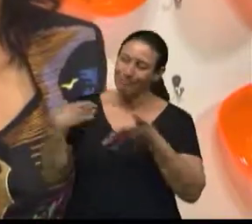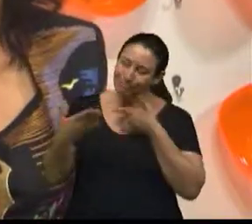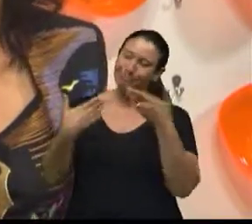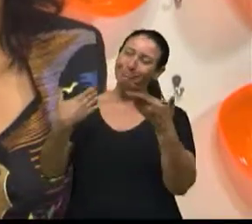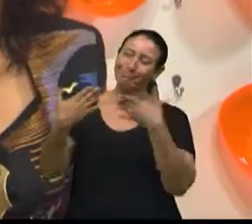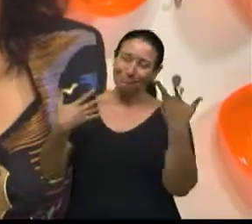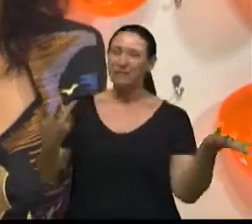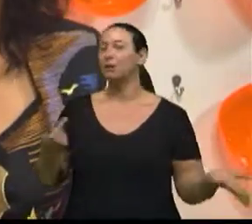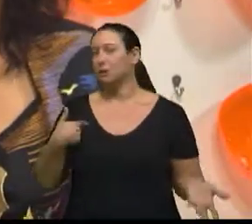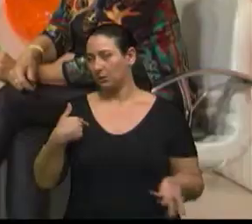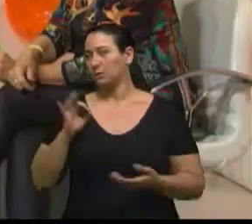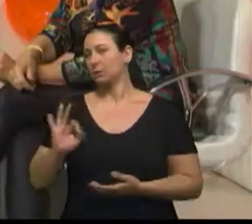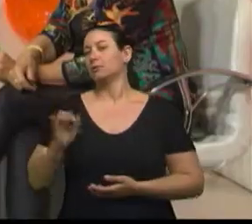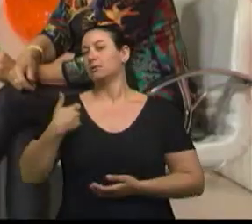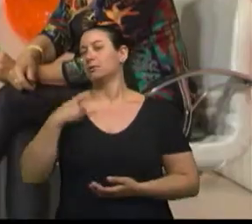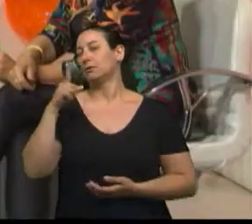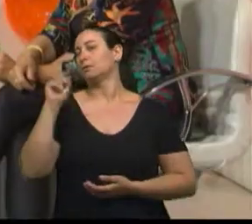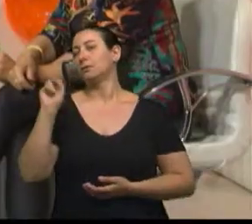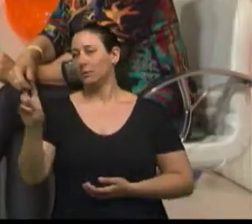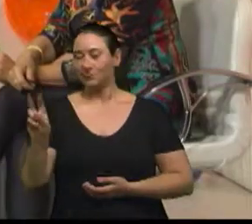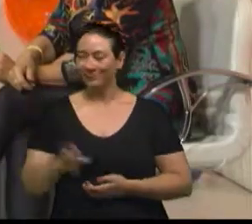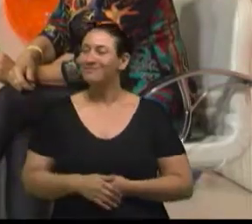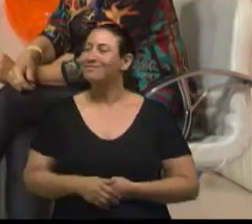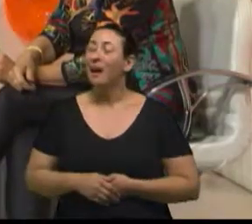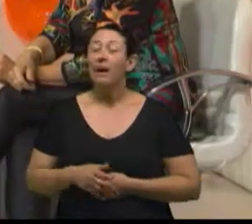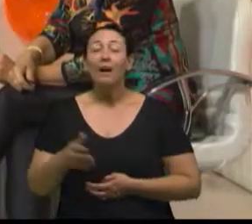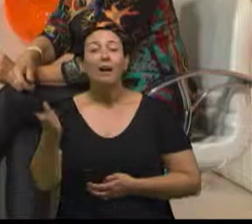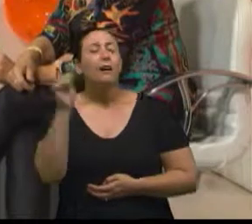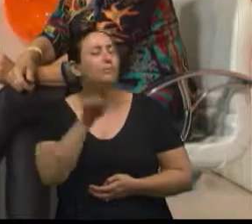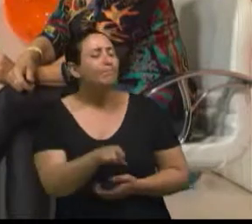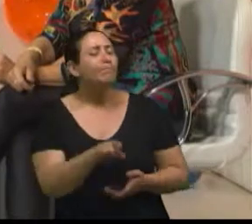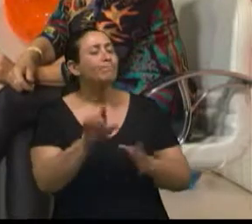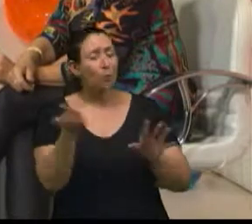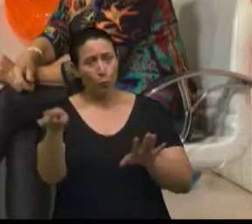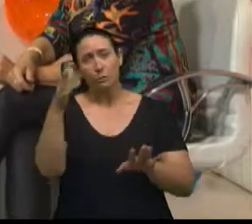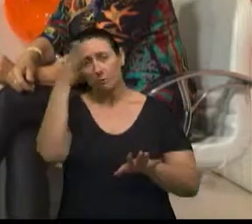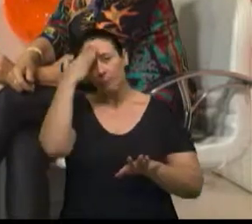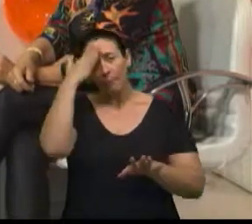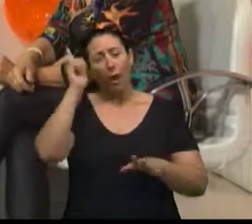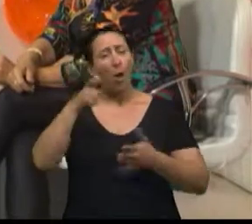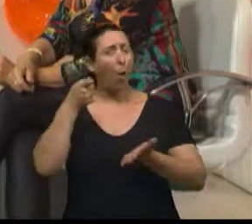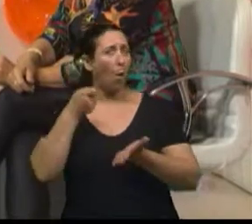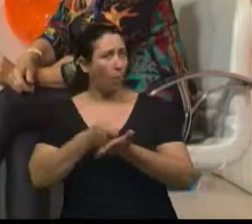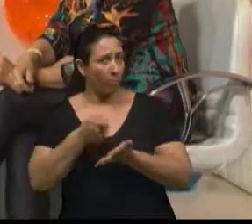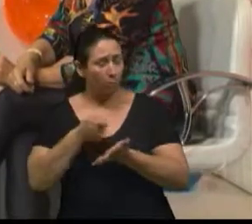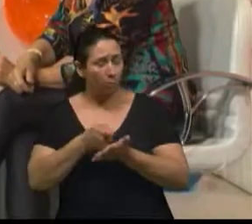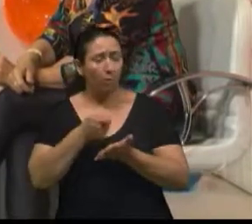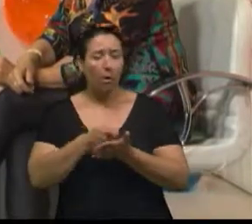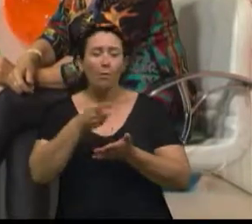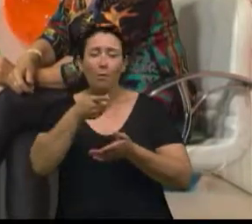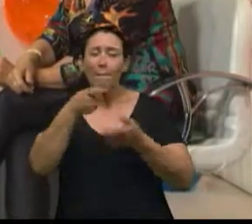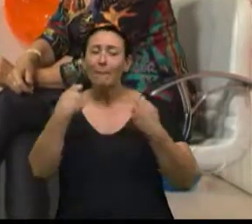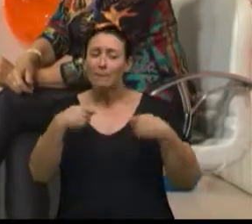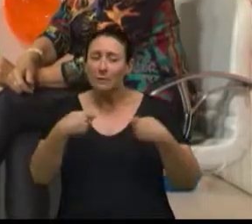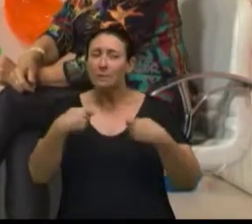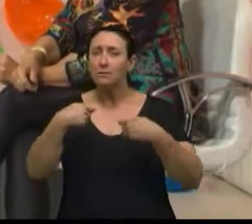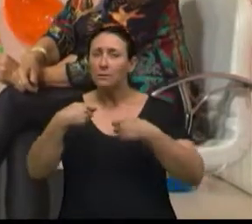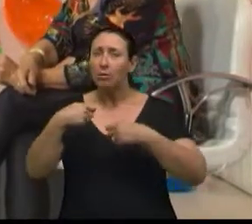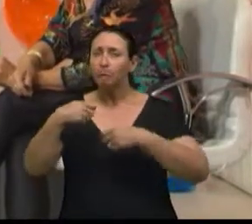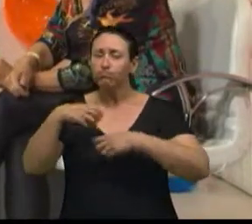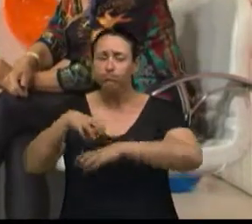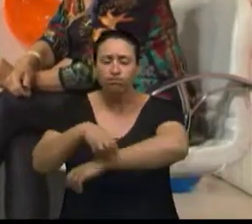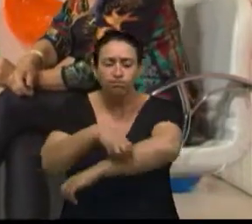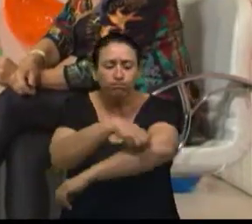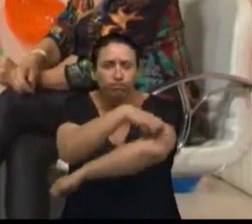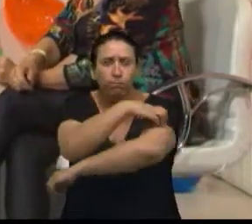Bem faceiros. o a gente sabe? Que obrigatoriamente, tu tem que estar fortalecendo a tua musculatura para